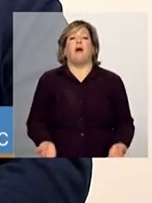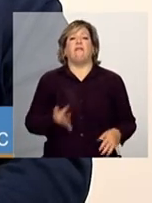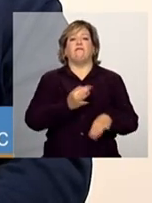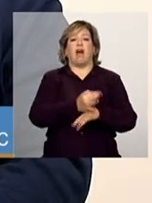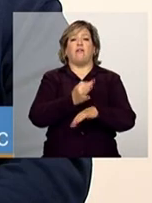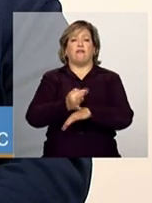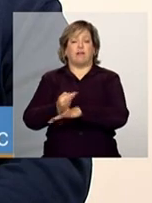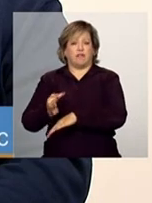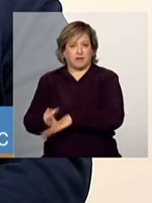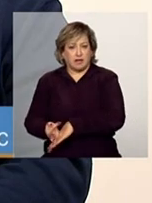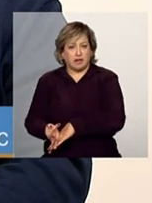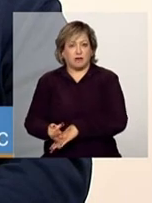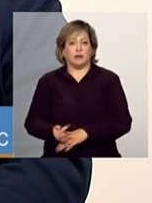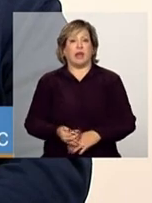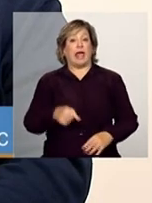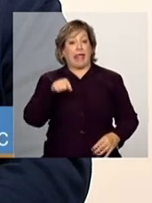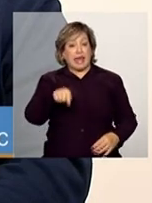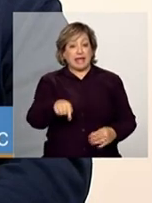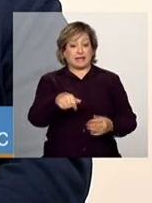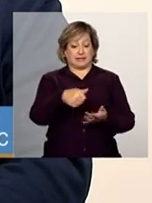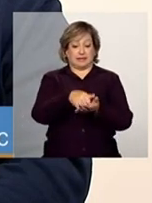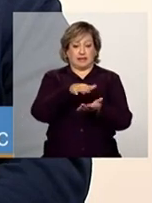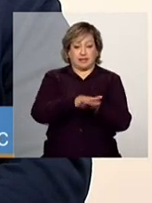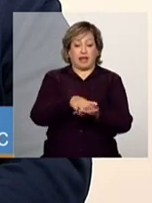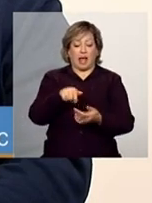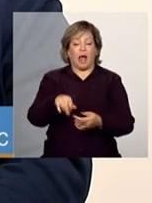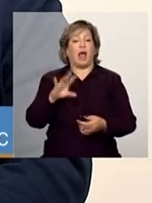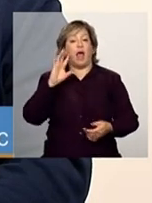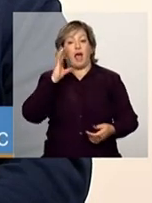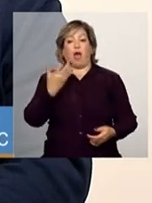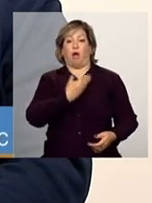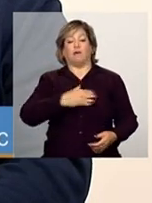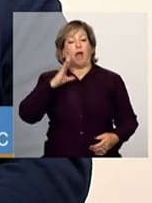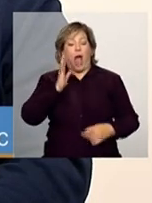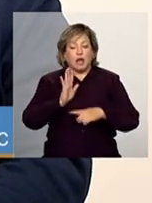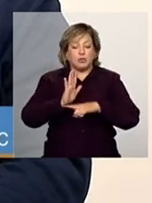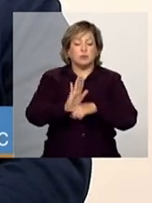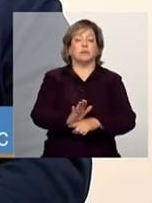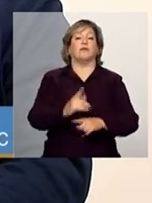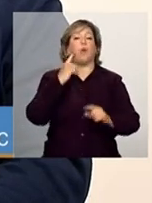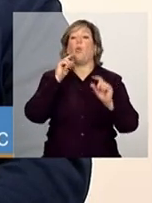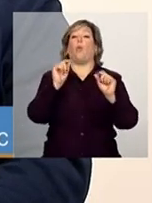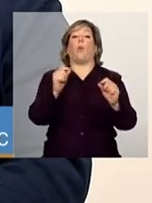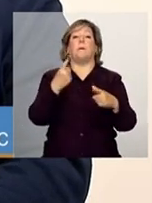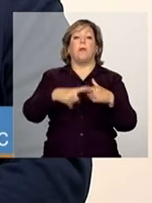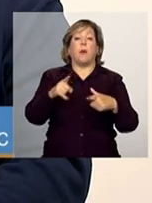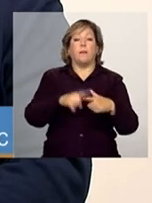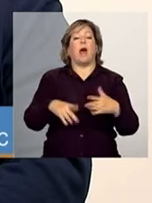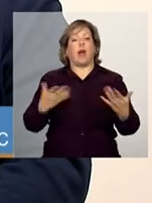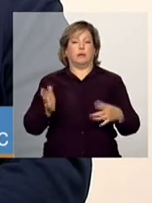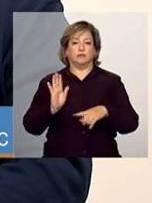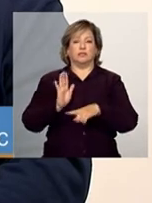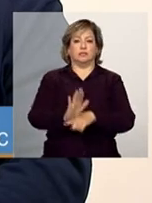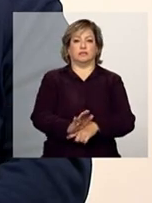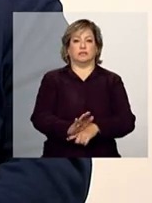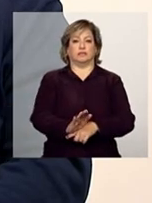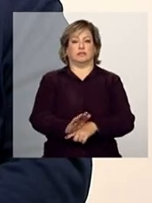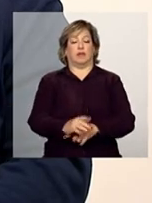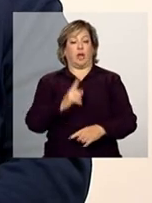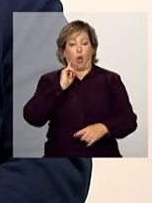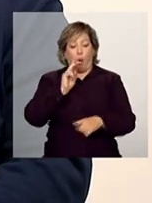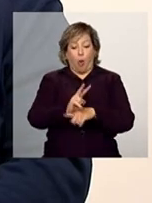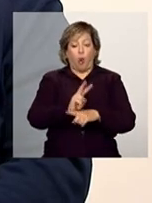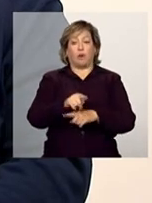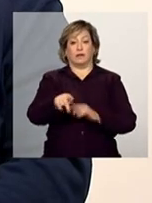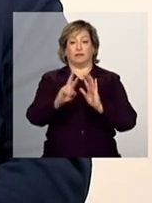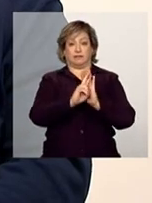exatamente esse registro que permite atuar sobre essa minoria que tem tido essas dificuldades. Afinal de contas, o acompanhamento das condicionalidades,